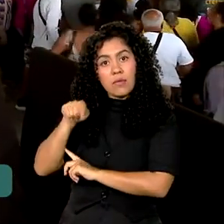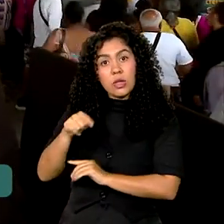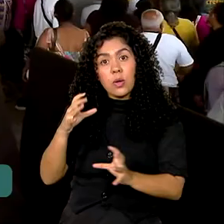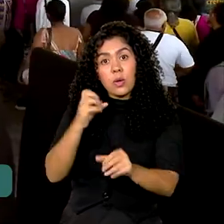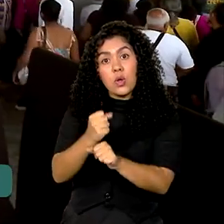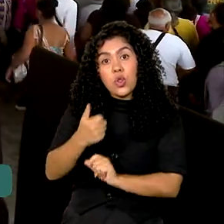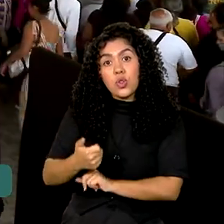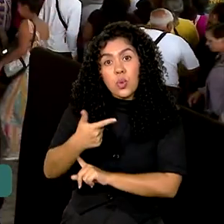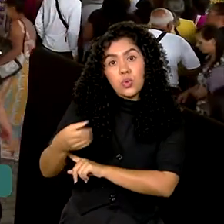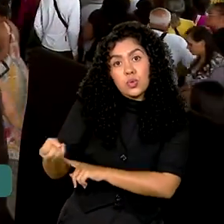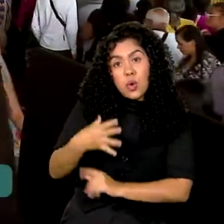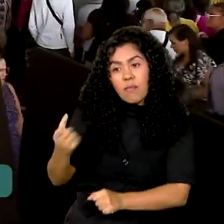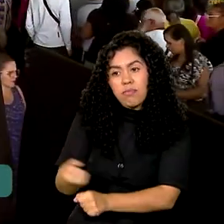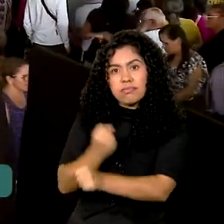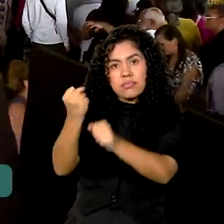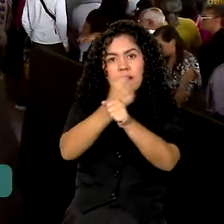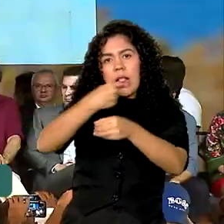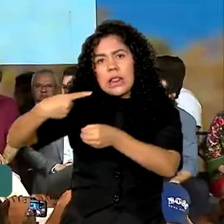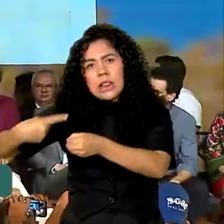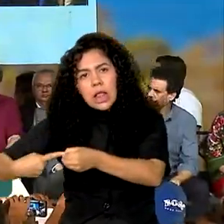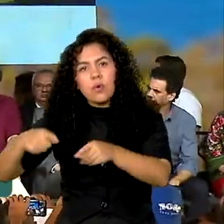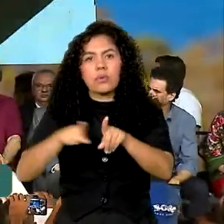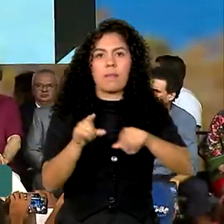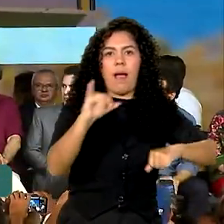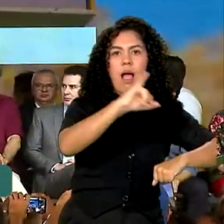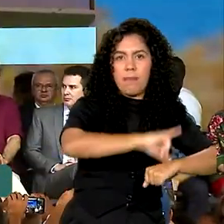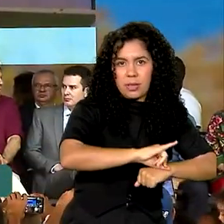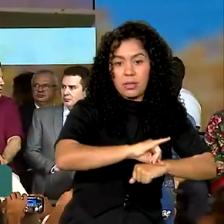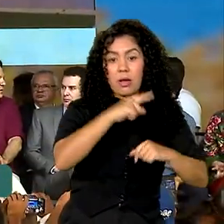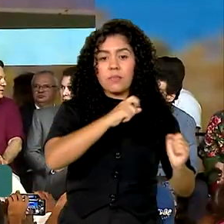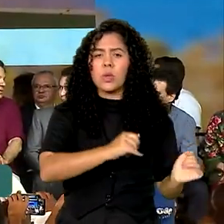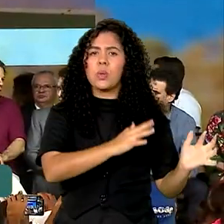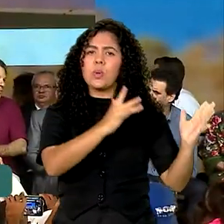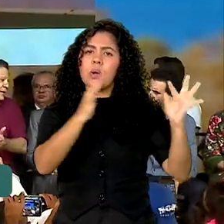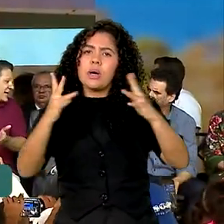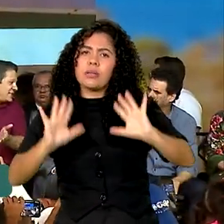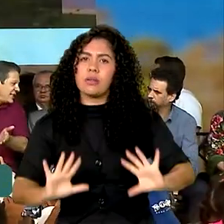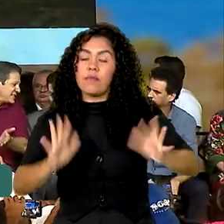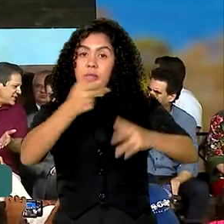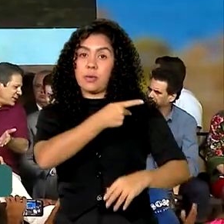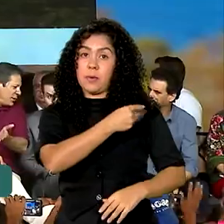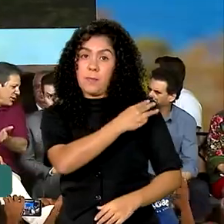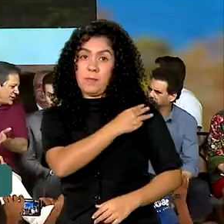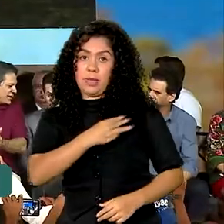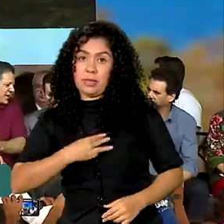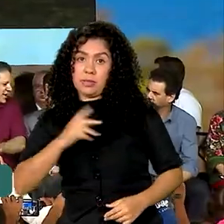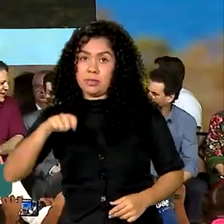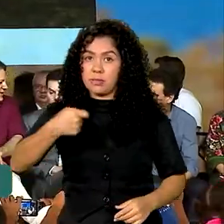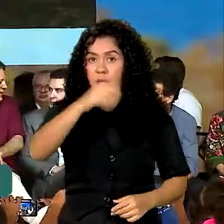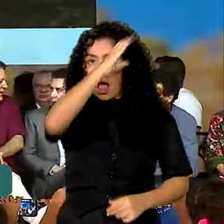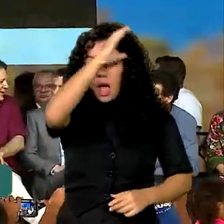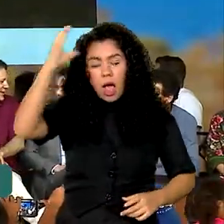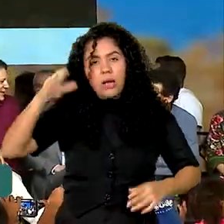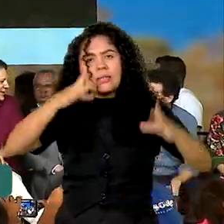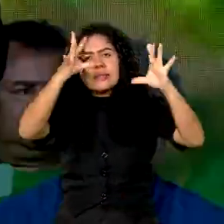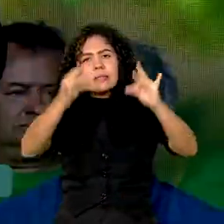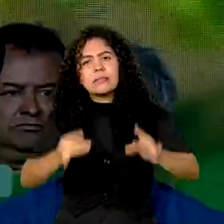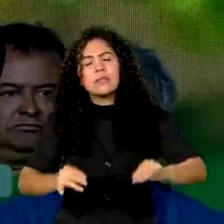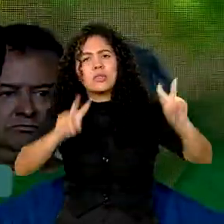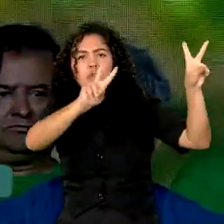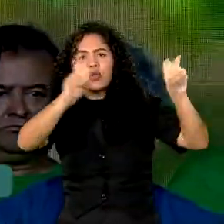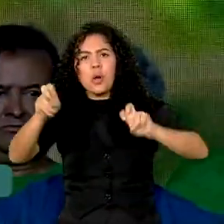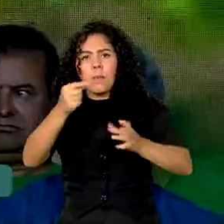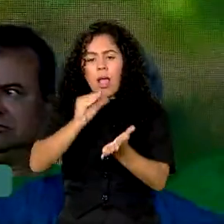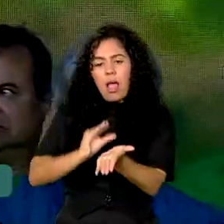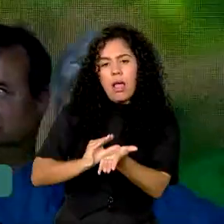serão criados no interior e na capital. Durante o evento, o ministro Camilo Santana detalhou os investimentos do novo PAC, o